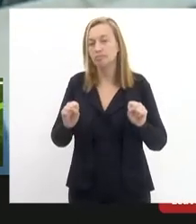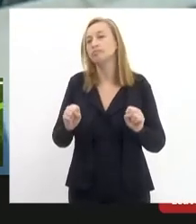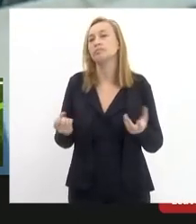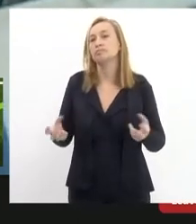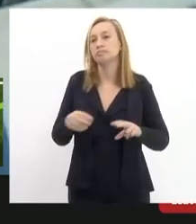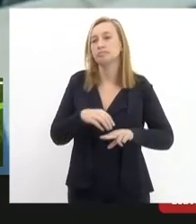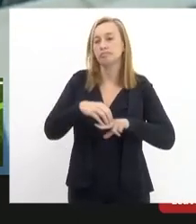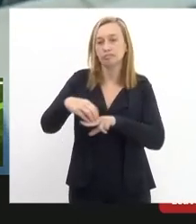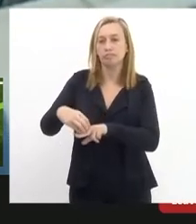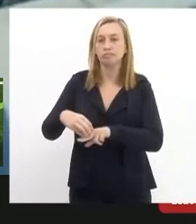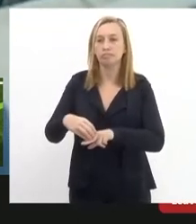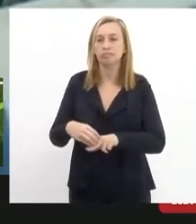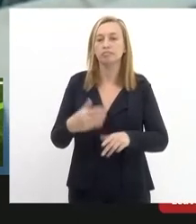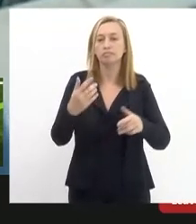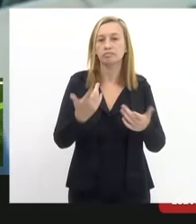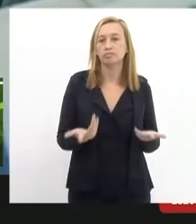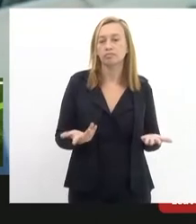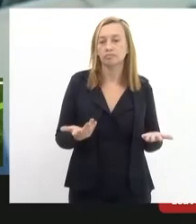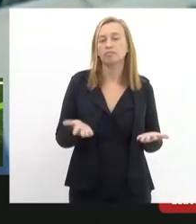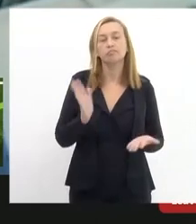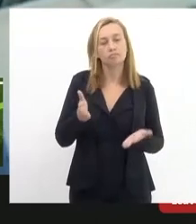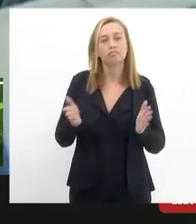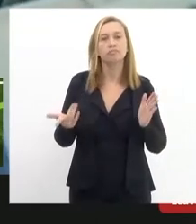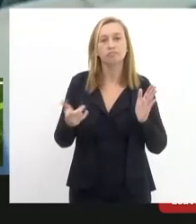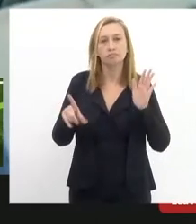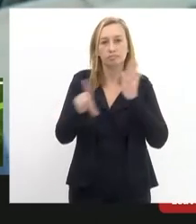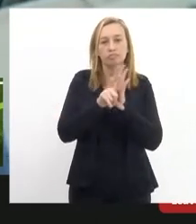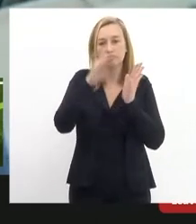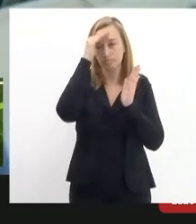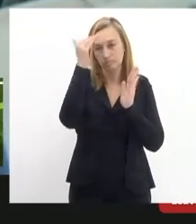cultura e cumprimento de lei já foi falado aqui da